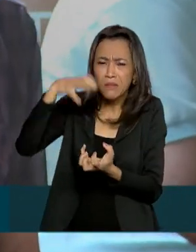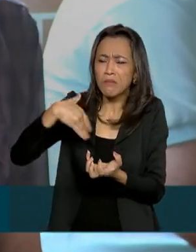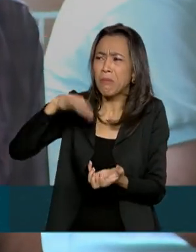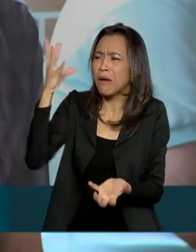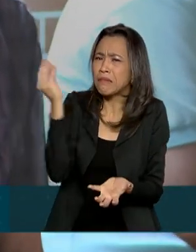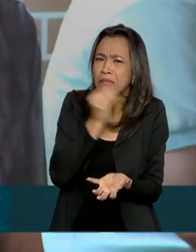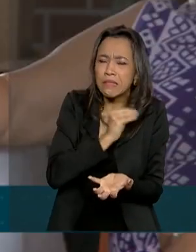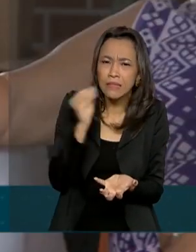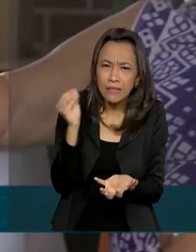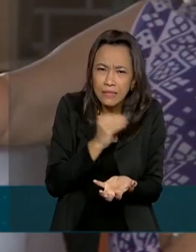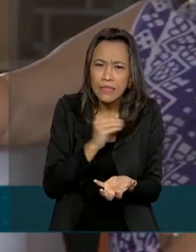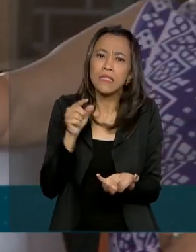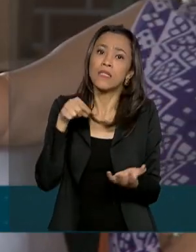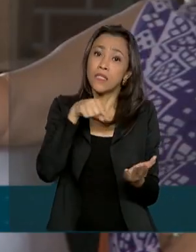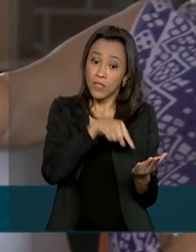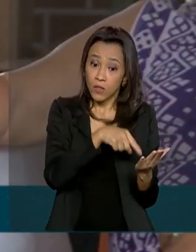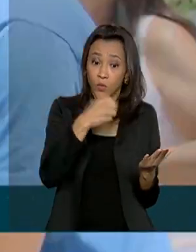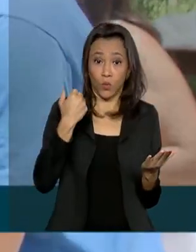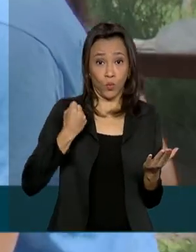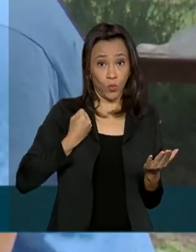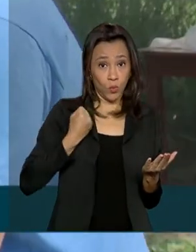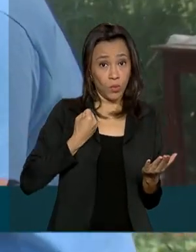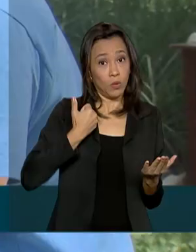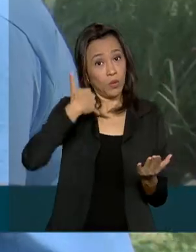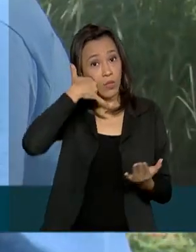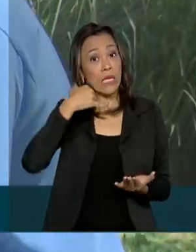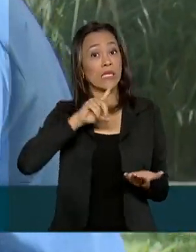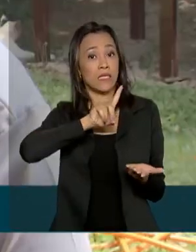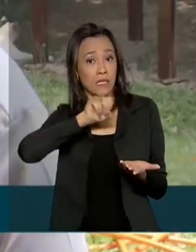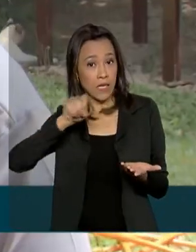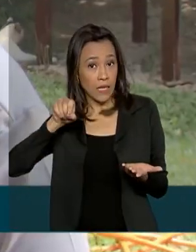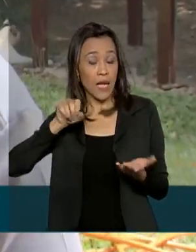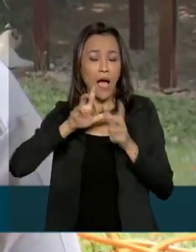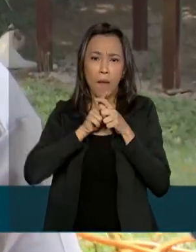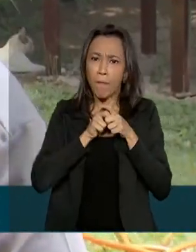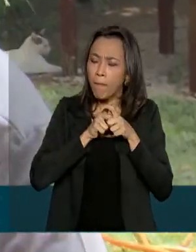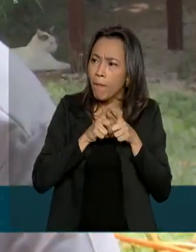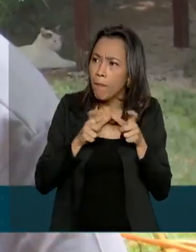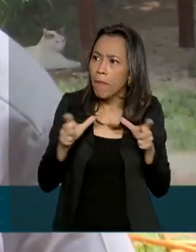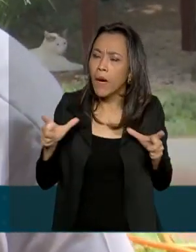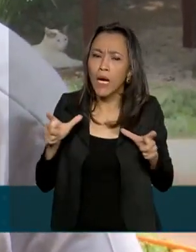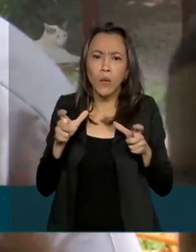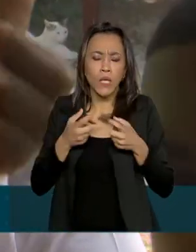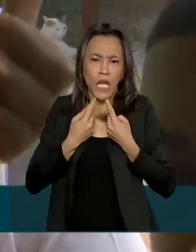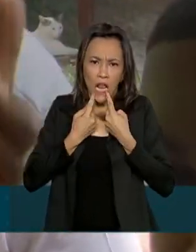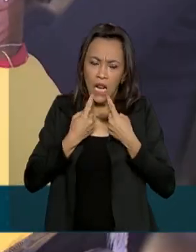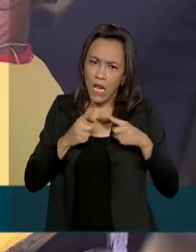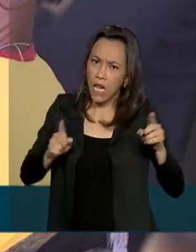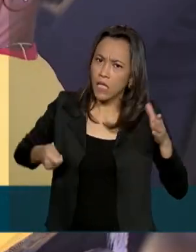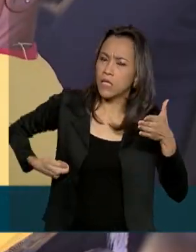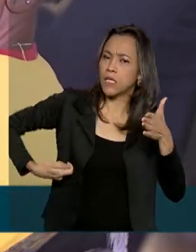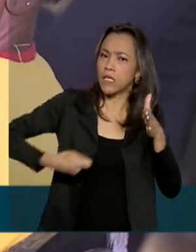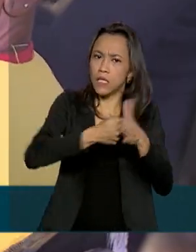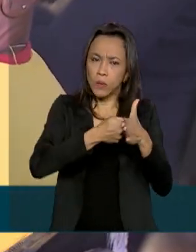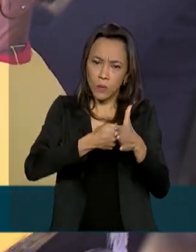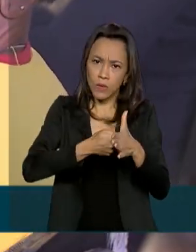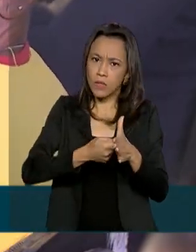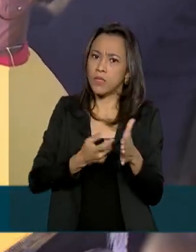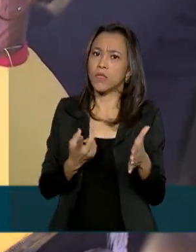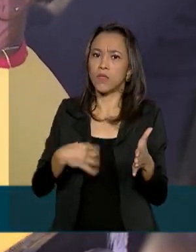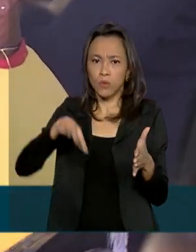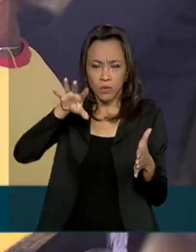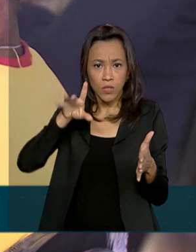De acordo com o Disque 100, a maioria das quase 15 mil denúncias de violação dos direitos humanos